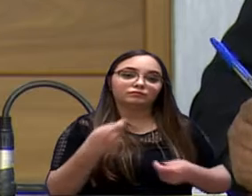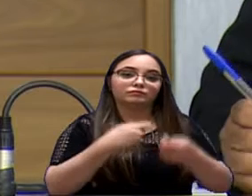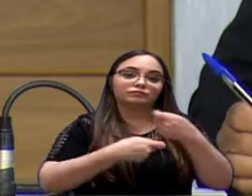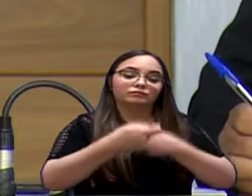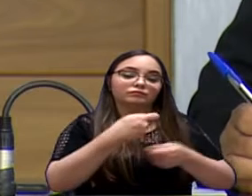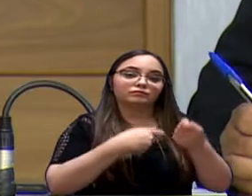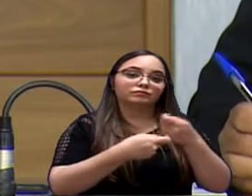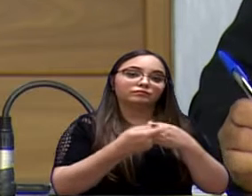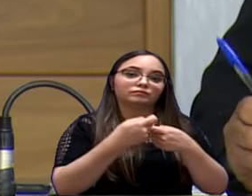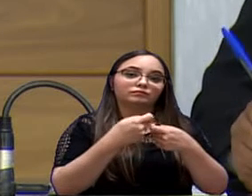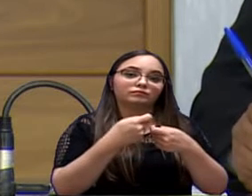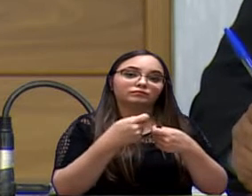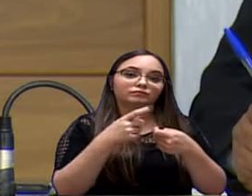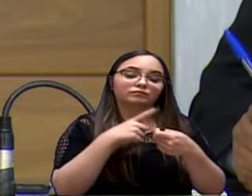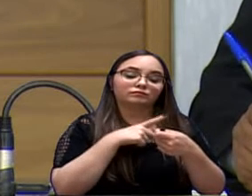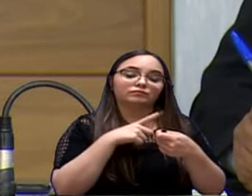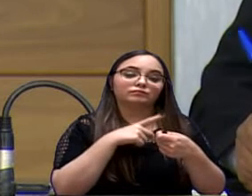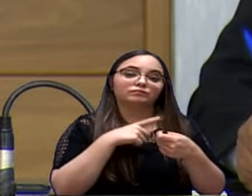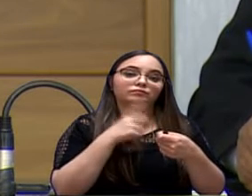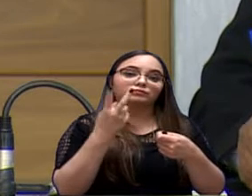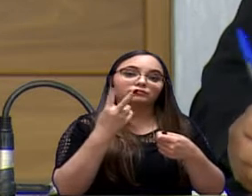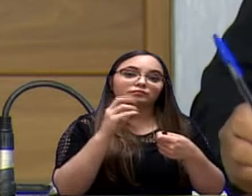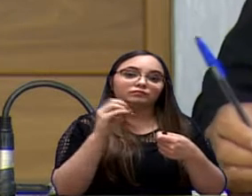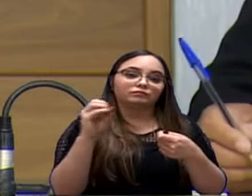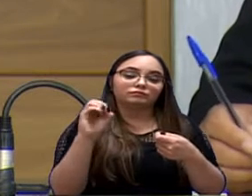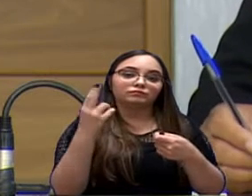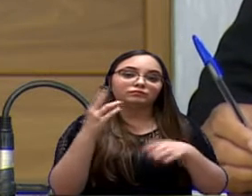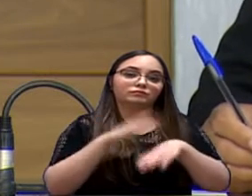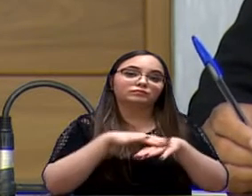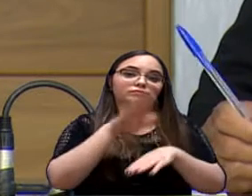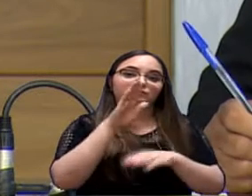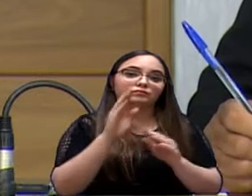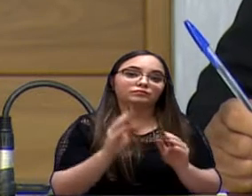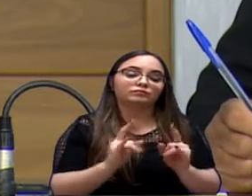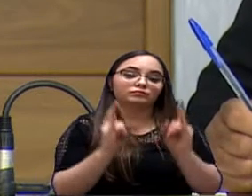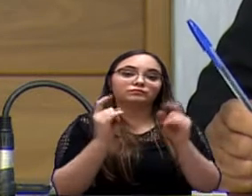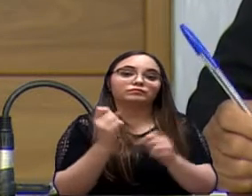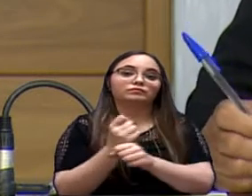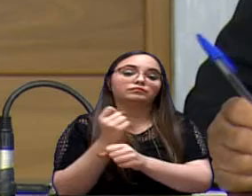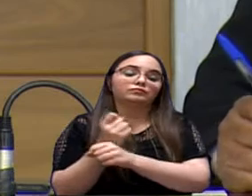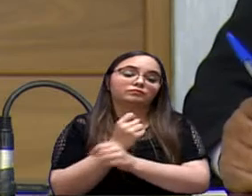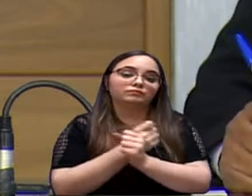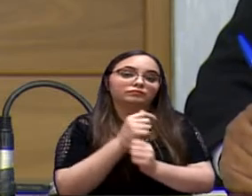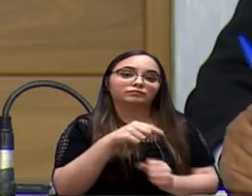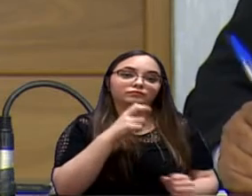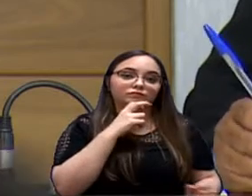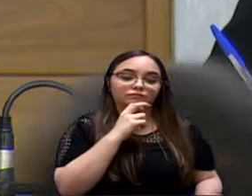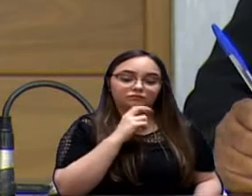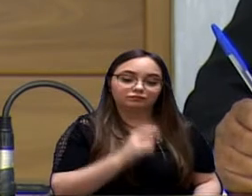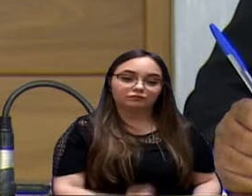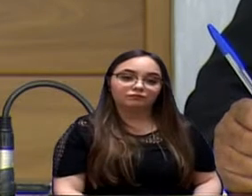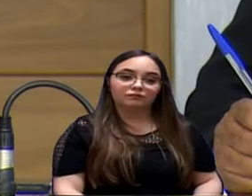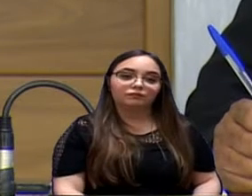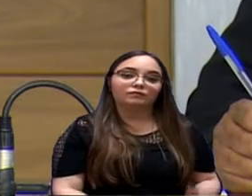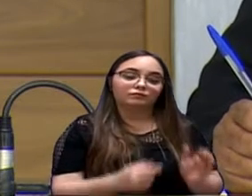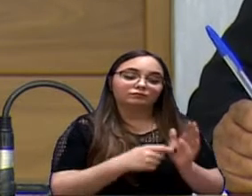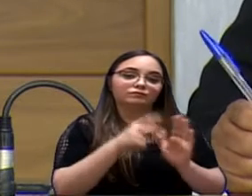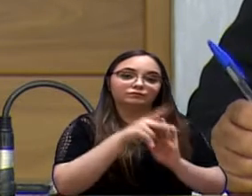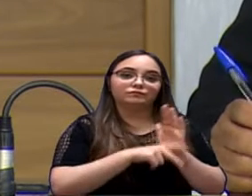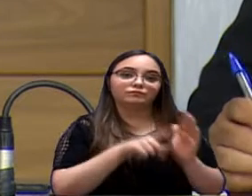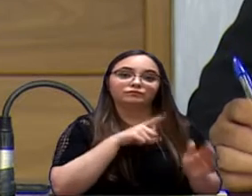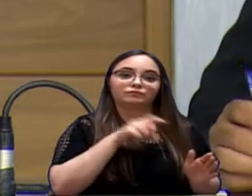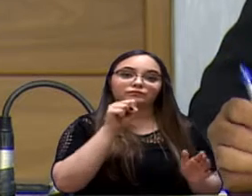possui 200 ou mais unidades habitacionais na cidade de Sorocaba. Esse projeto tem